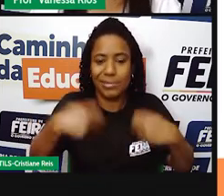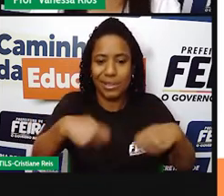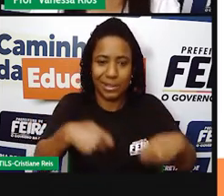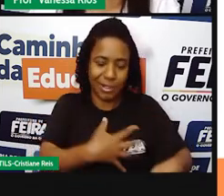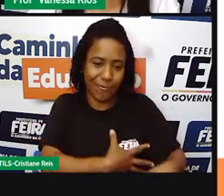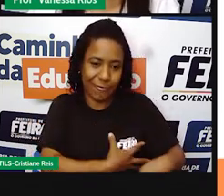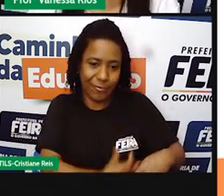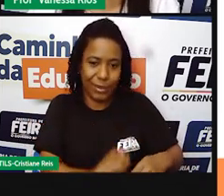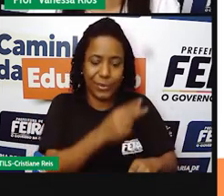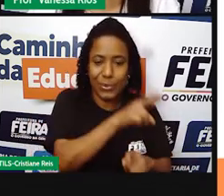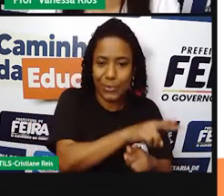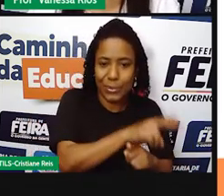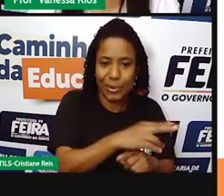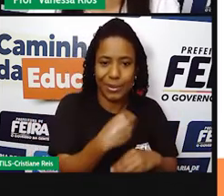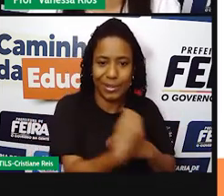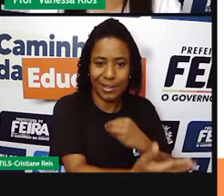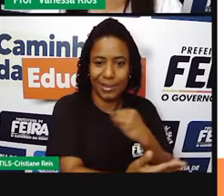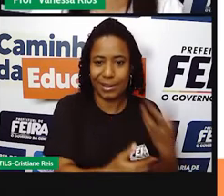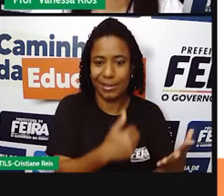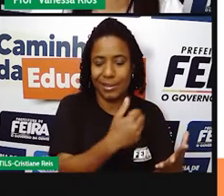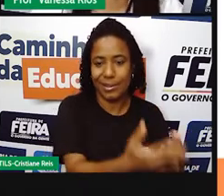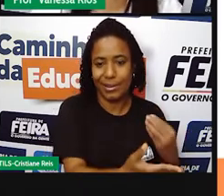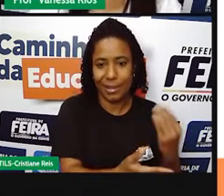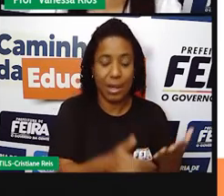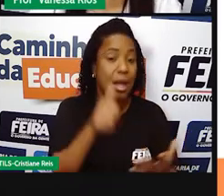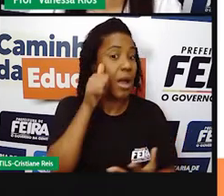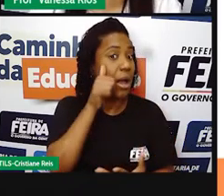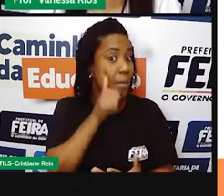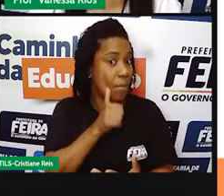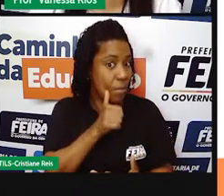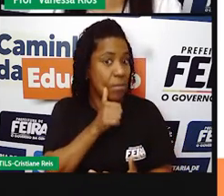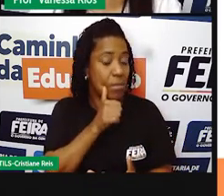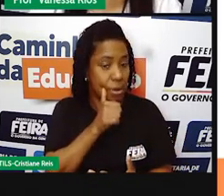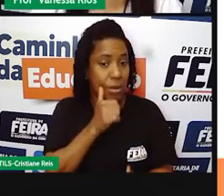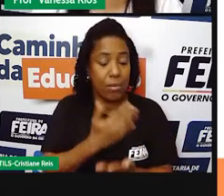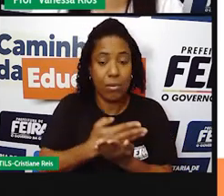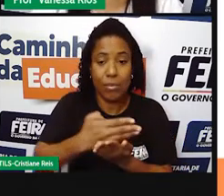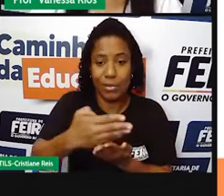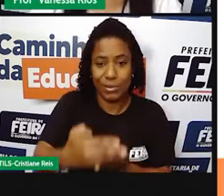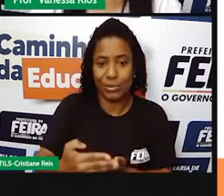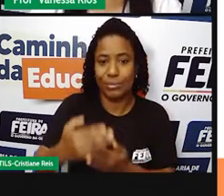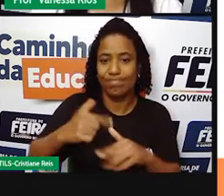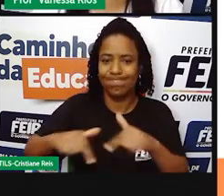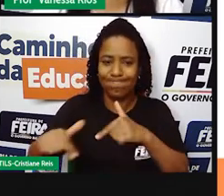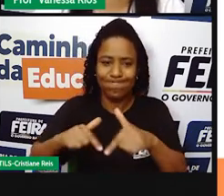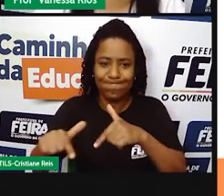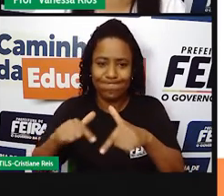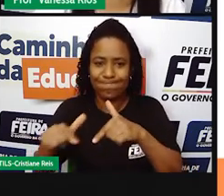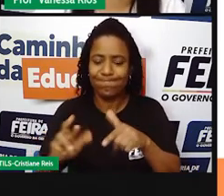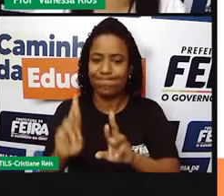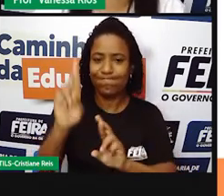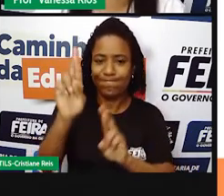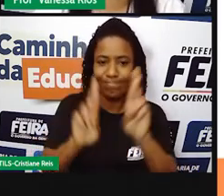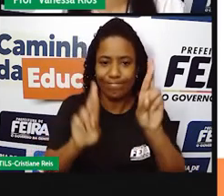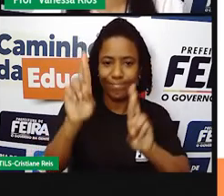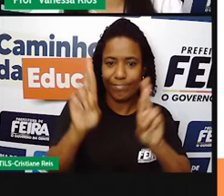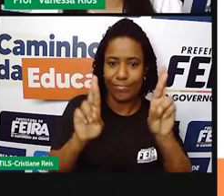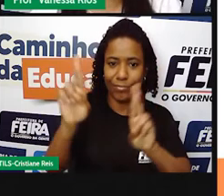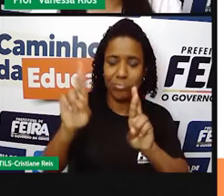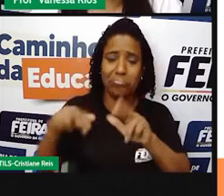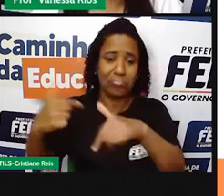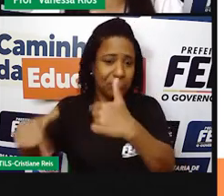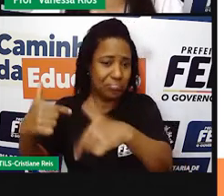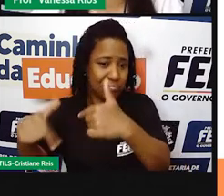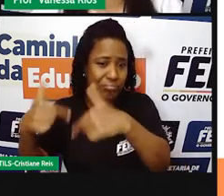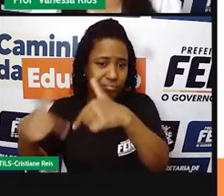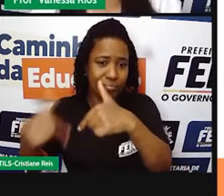toda a família, a mulher passa a ter outras funções e passa a ter outros espaços, a ocupar outros espaços que não o